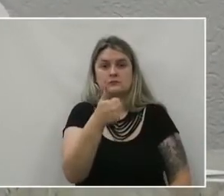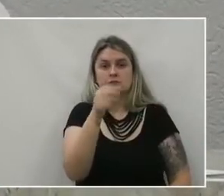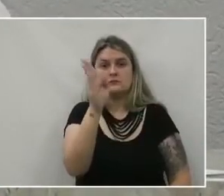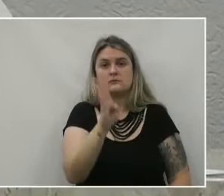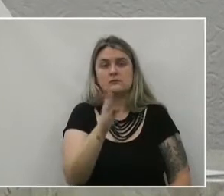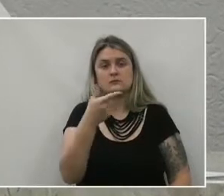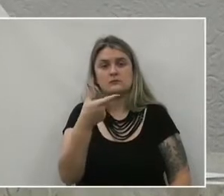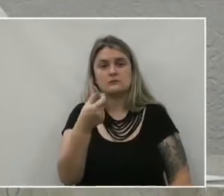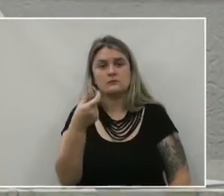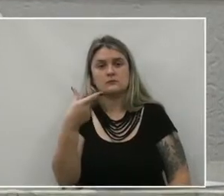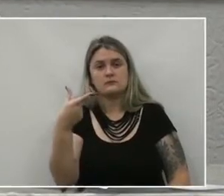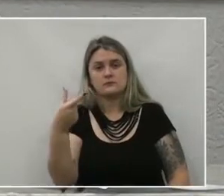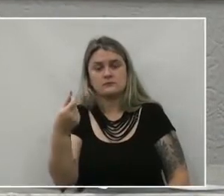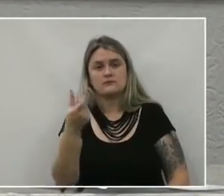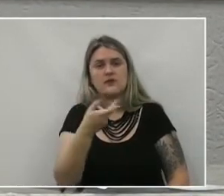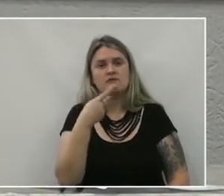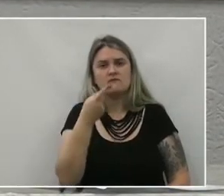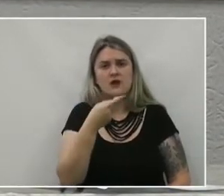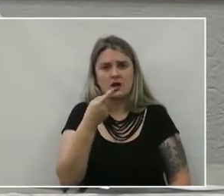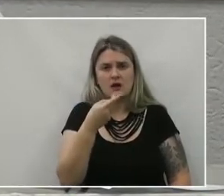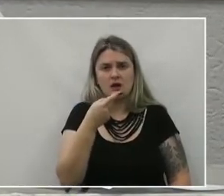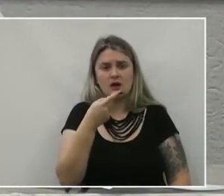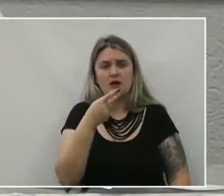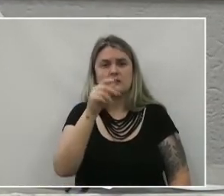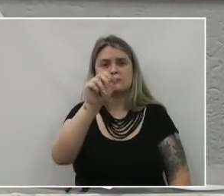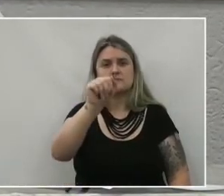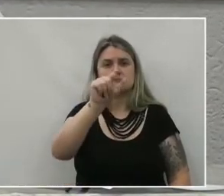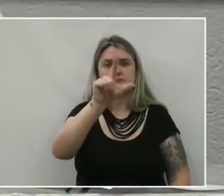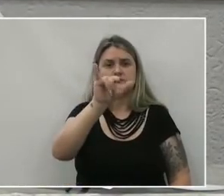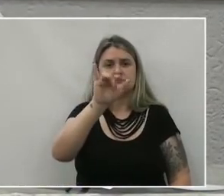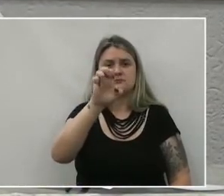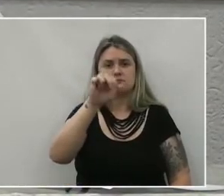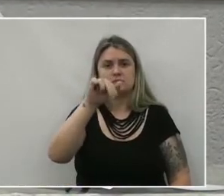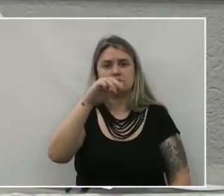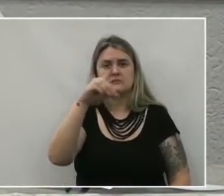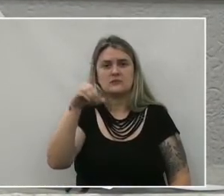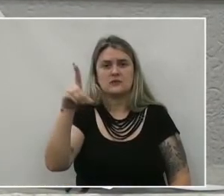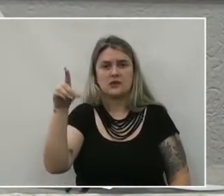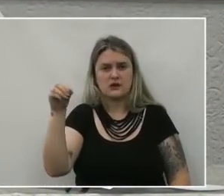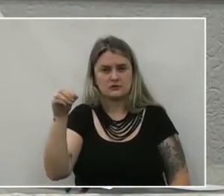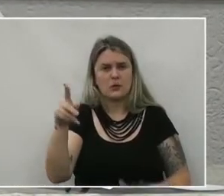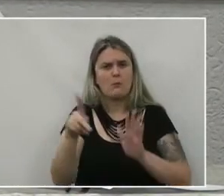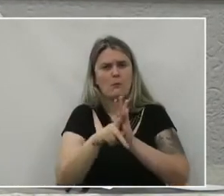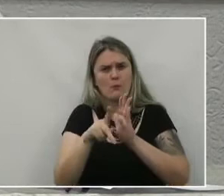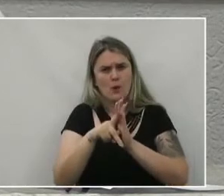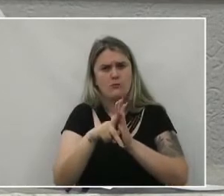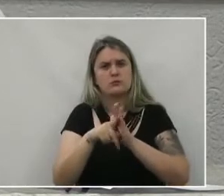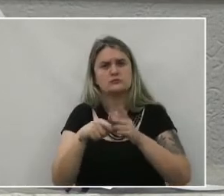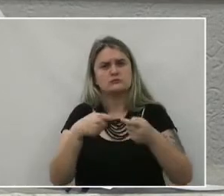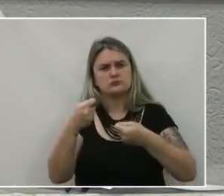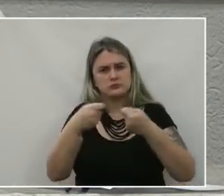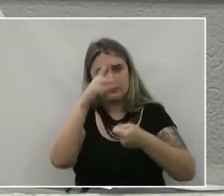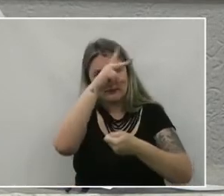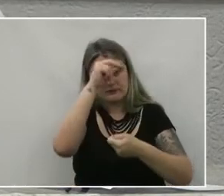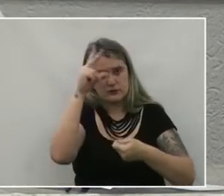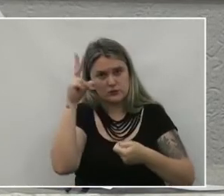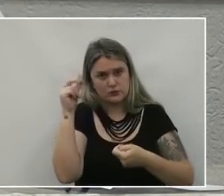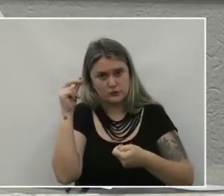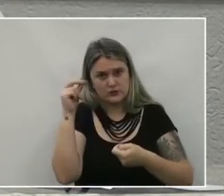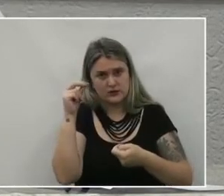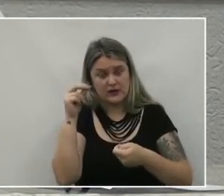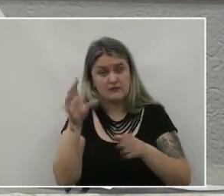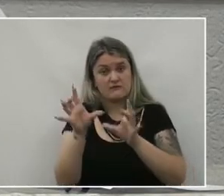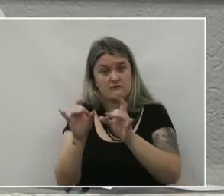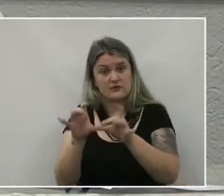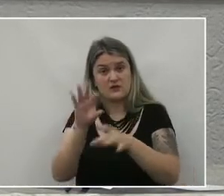barra 2020 Dispõe sobre alienação de bens imóveis da administração direta e indireta Através